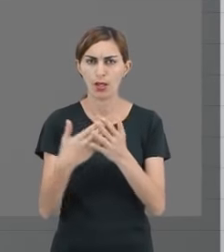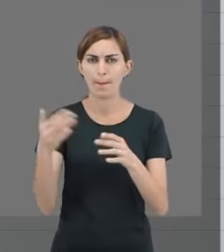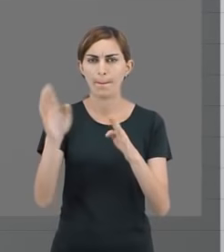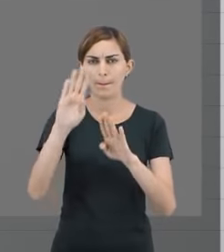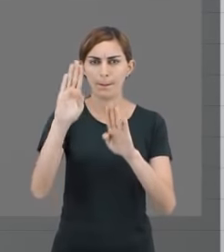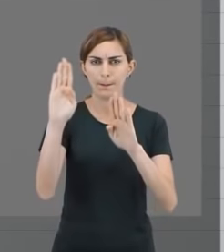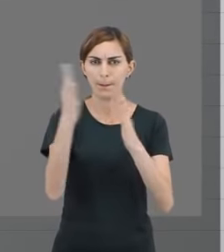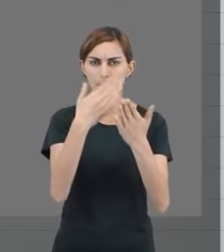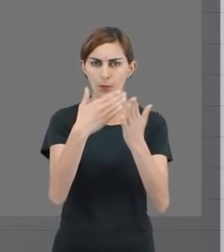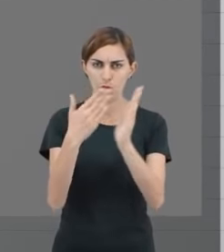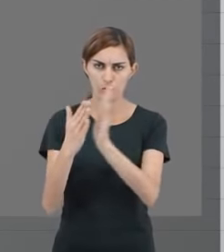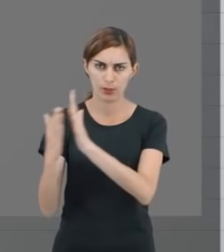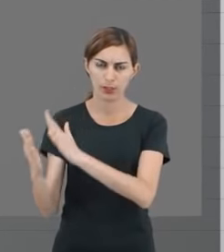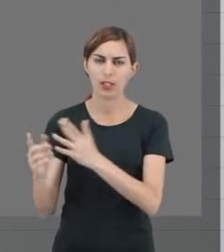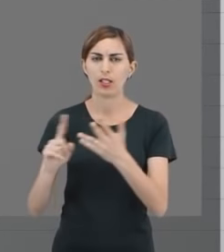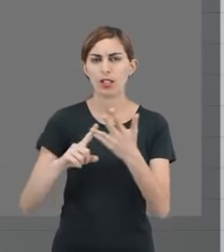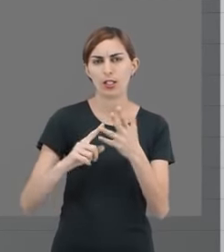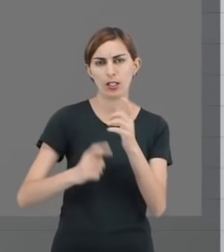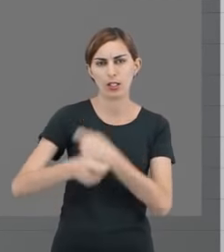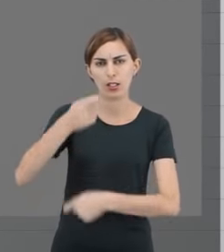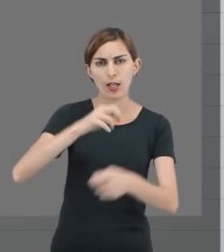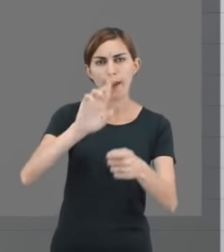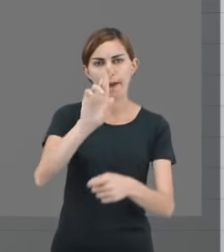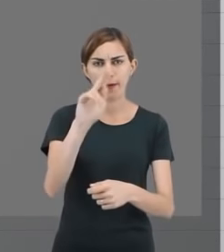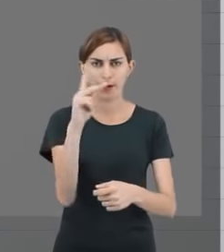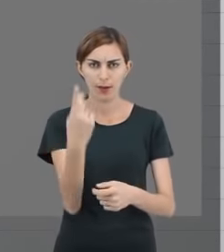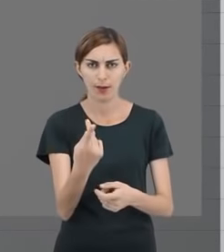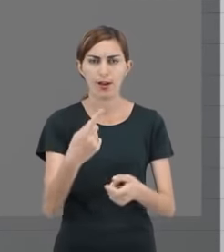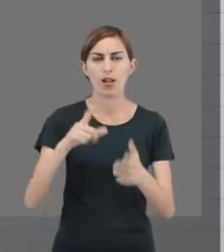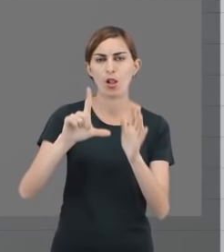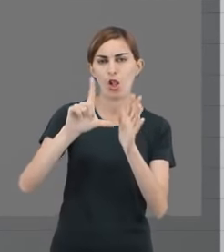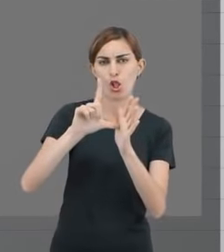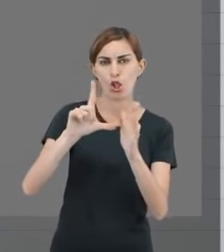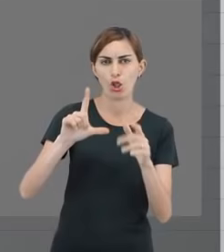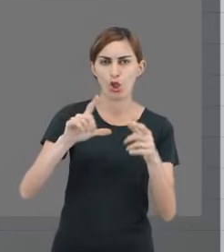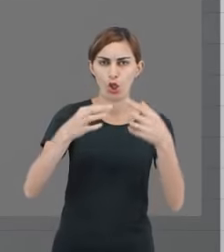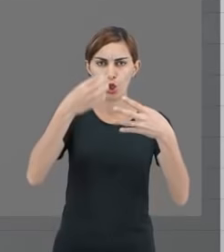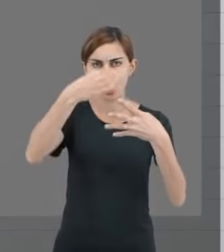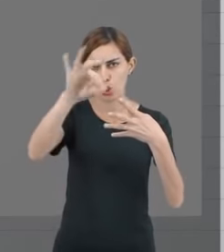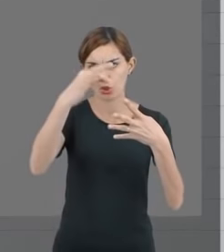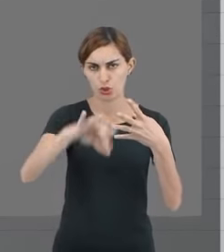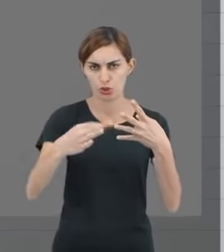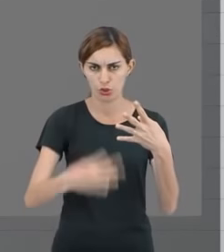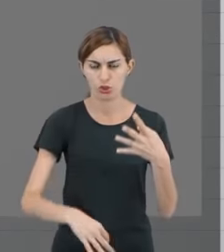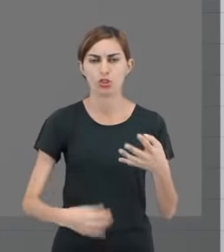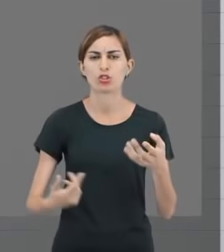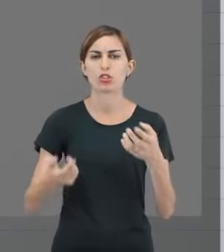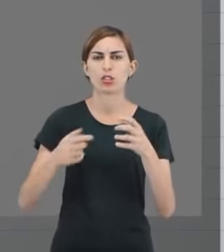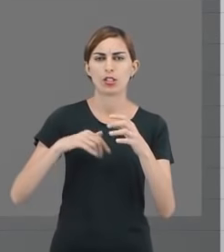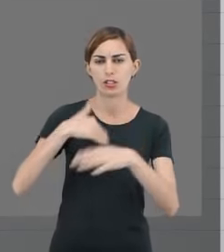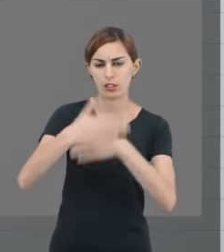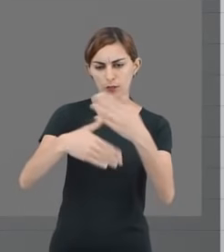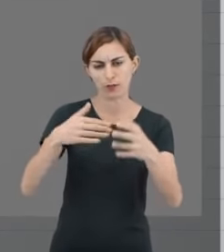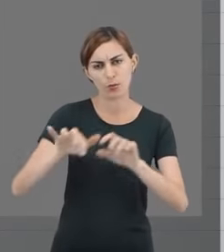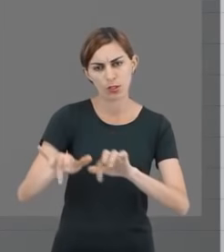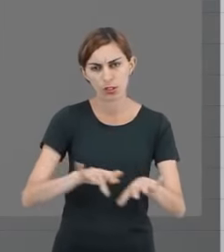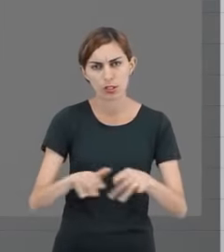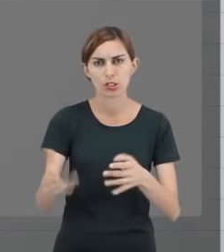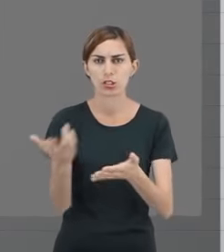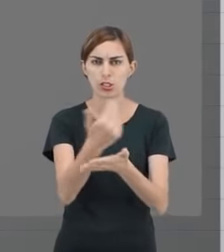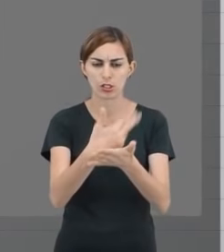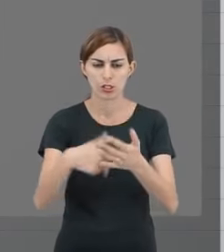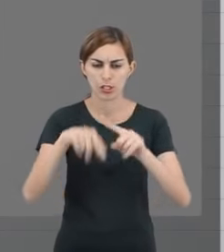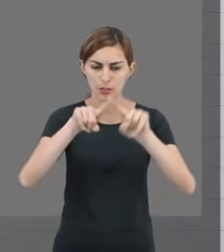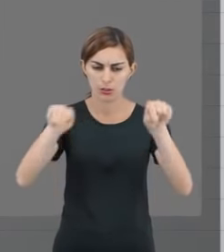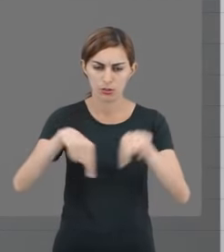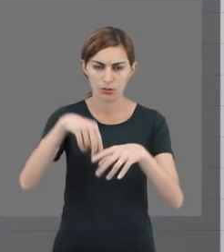recursos humanos, logística, administração, desenvolvimento de sistemas, design de